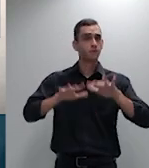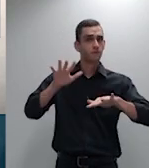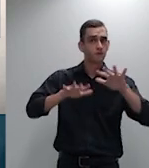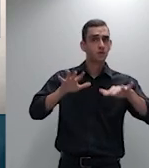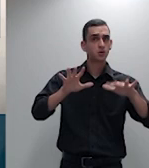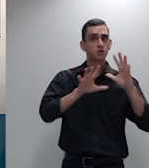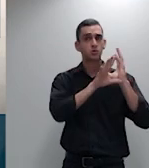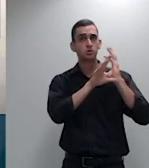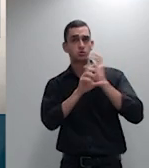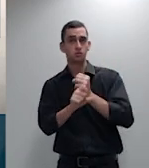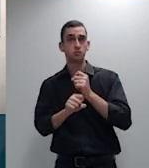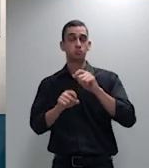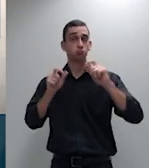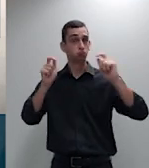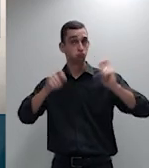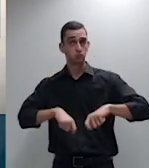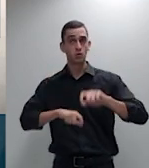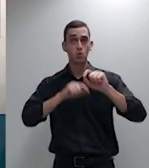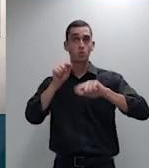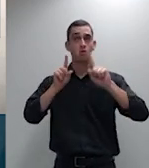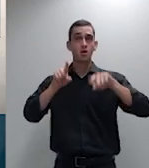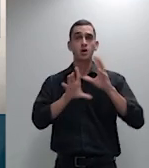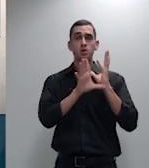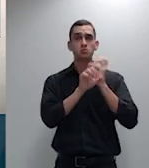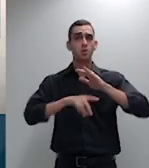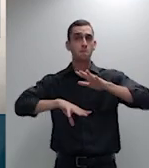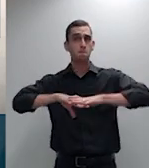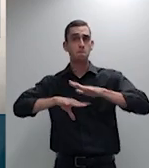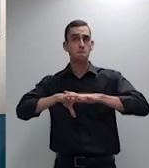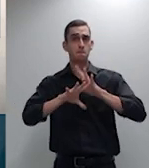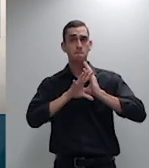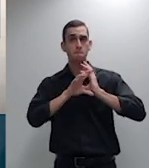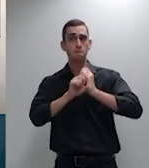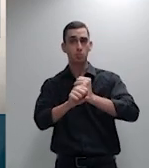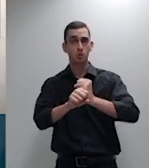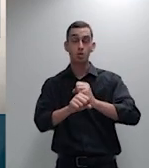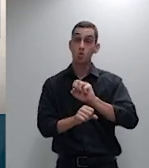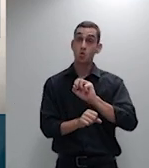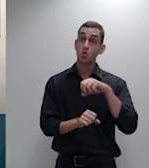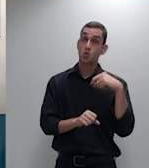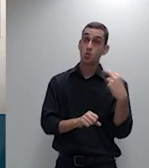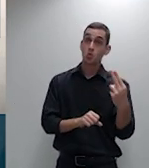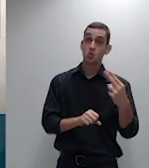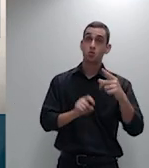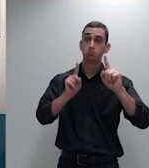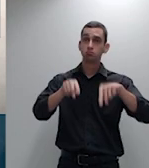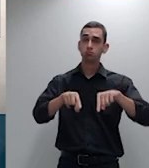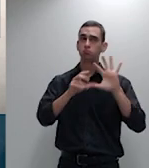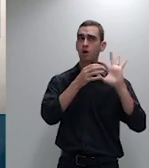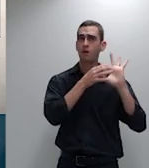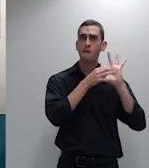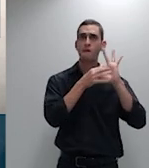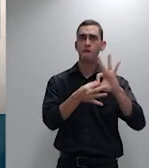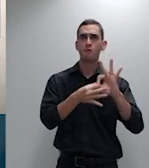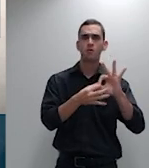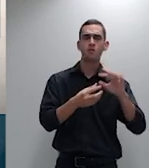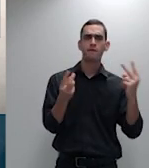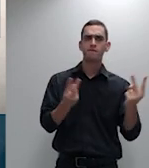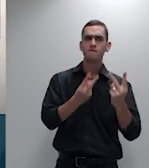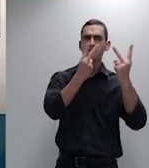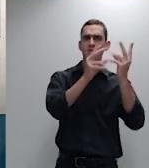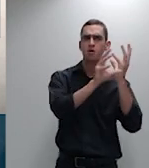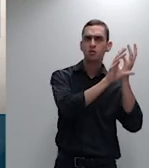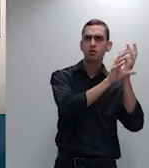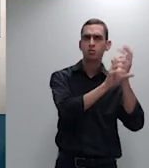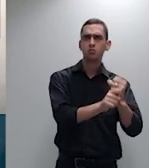aritmética dos índices ou por meio de cotejo de valores absolutos de preços essa questão embora tenha